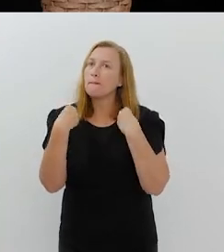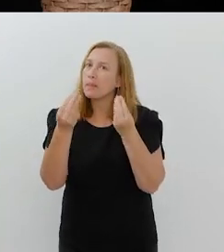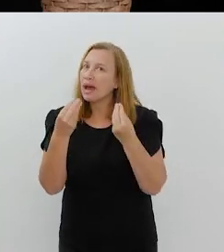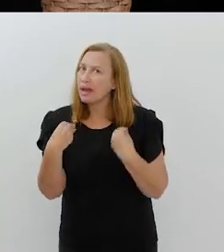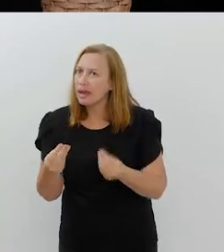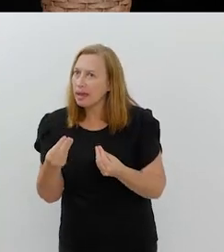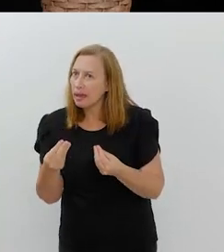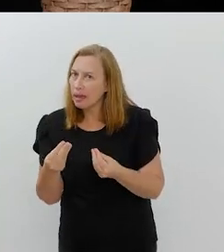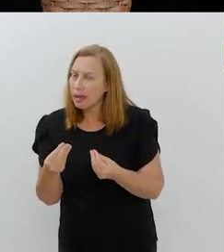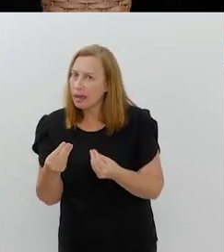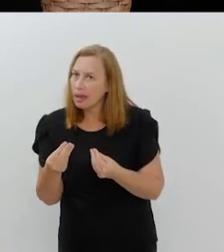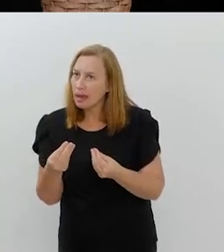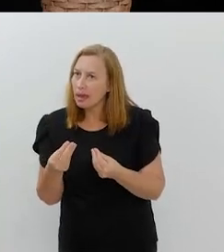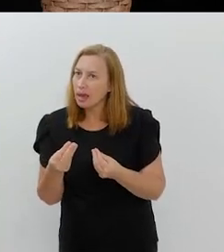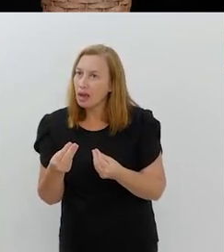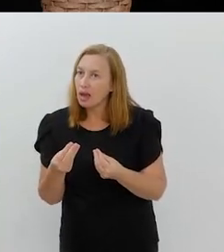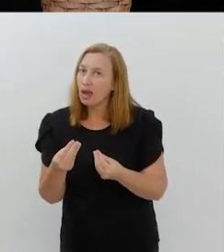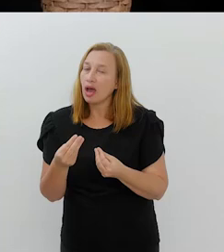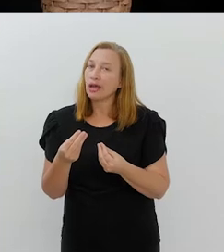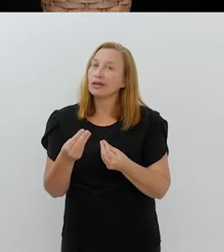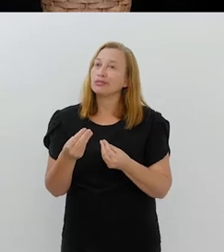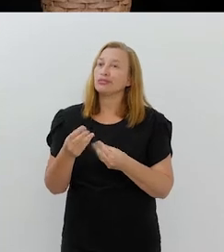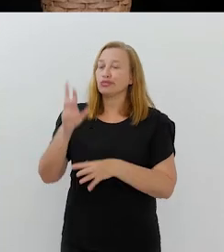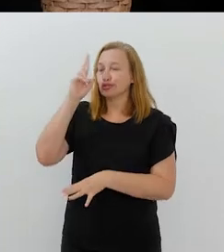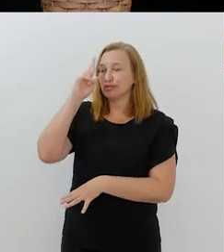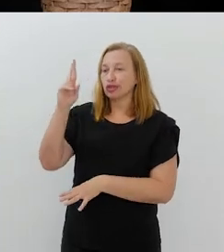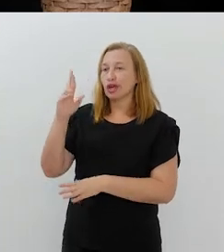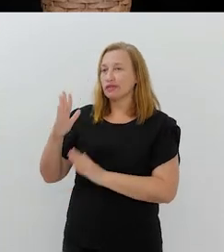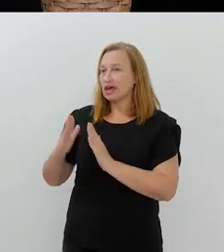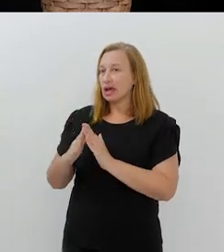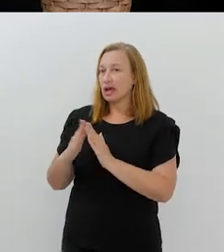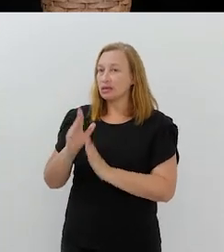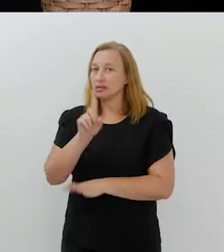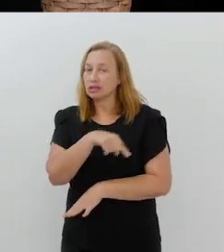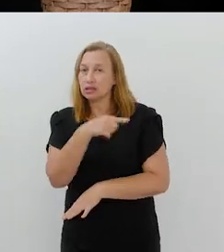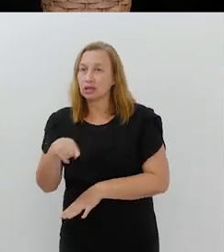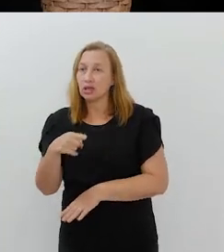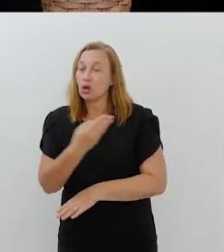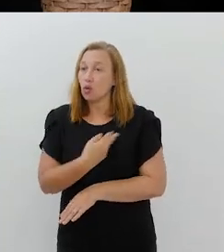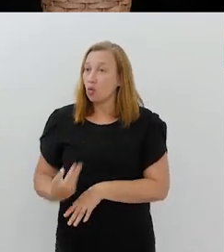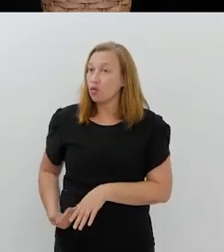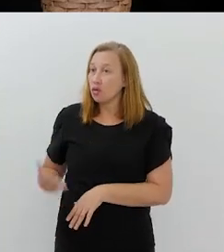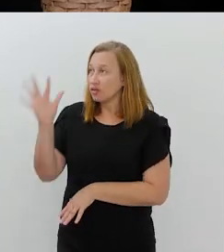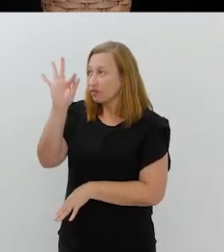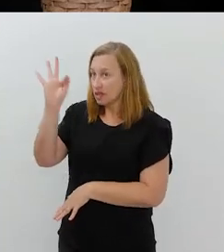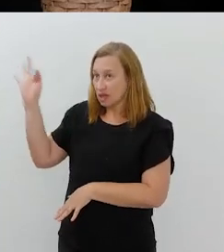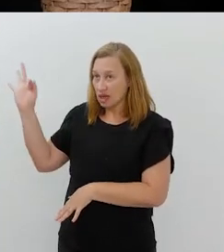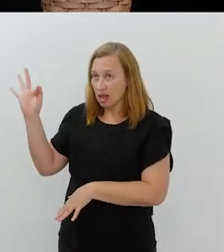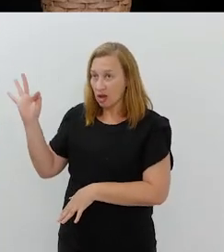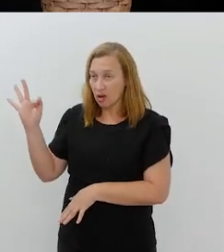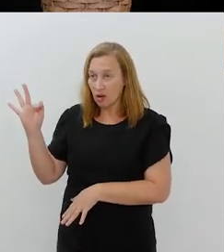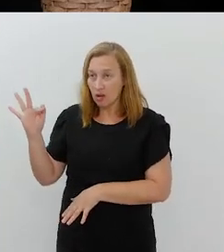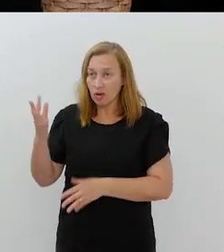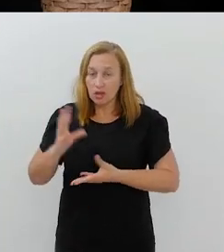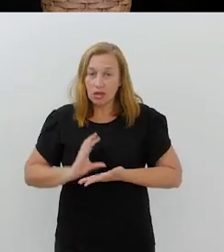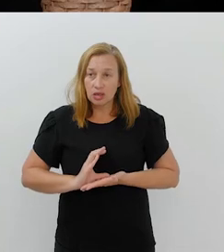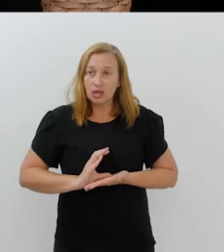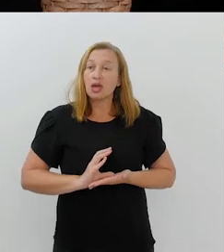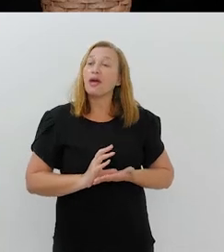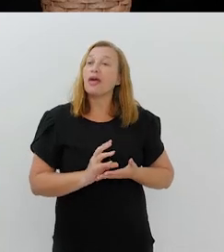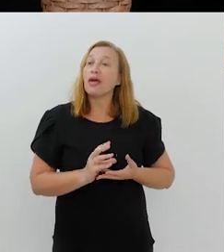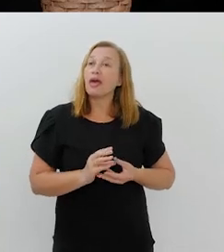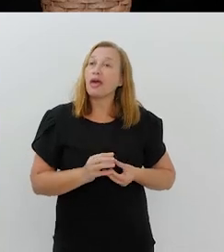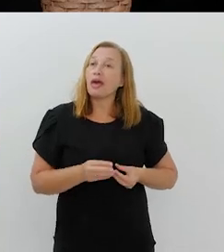proprietário e foi desfeito. A partir daí, o governo federal disponibilizou à